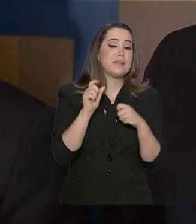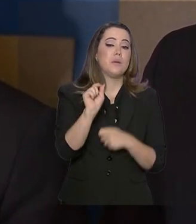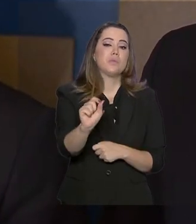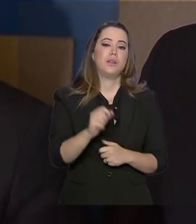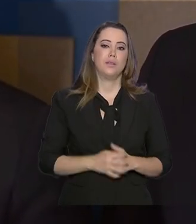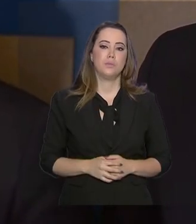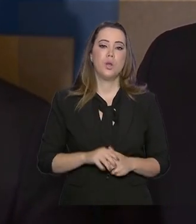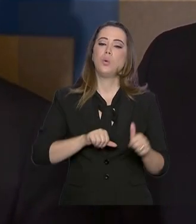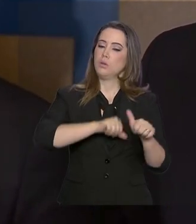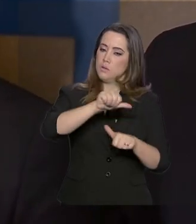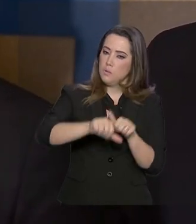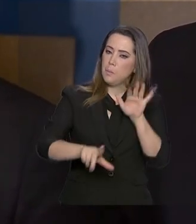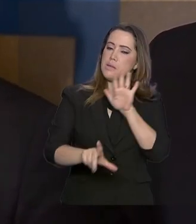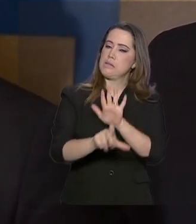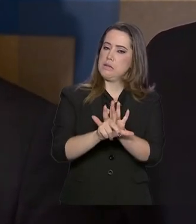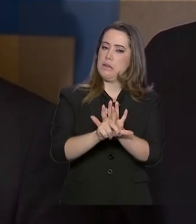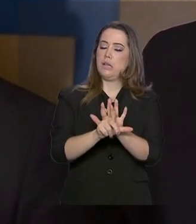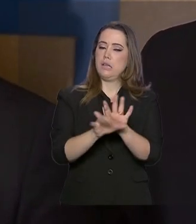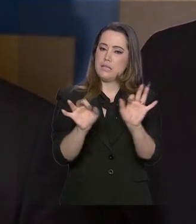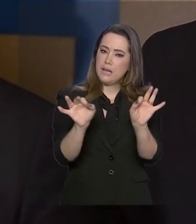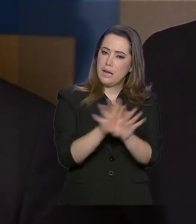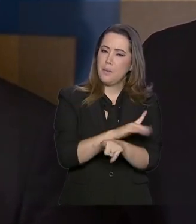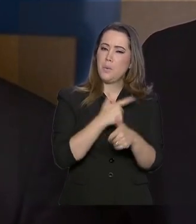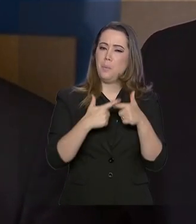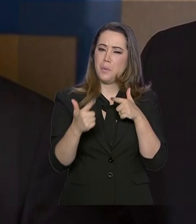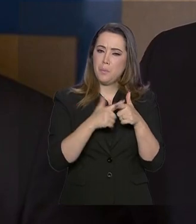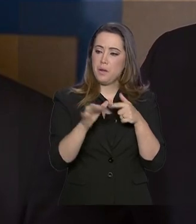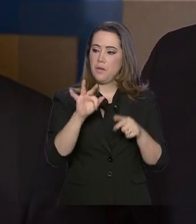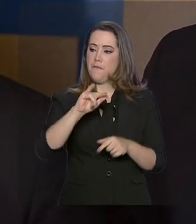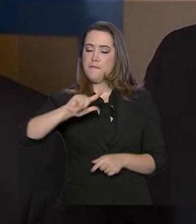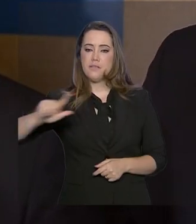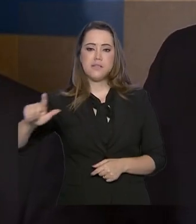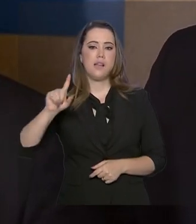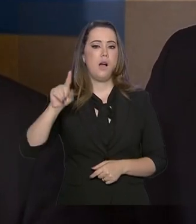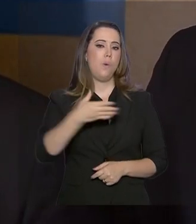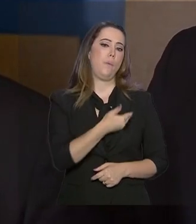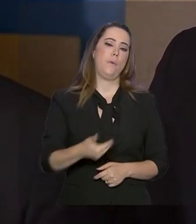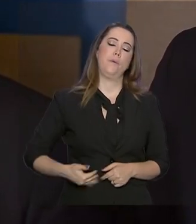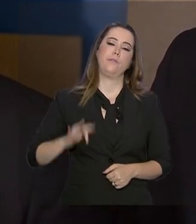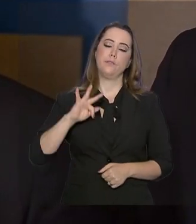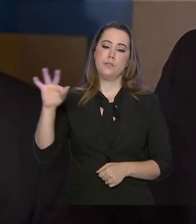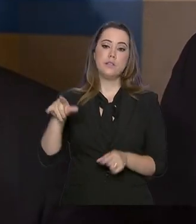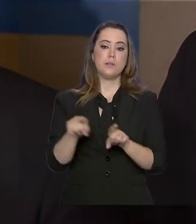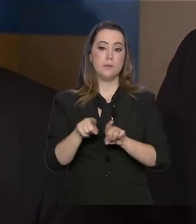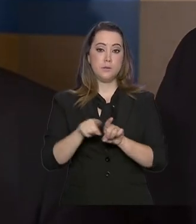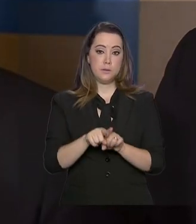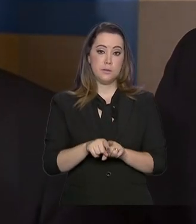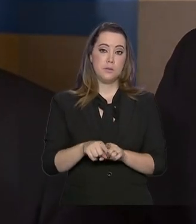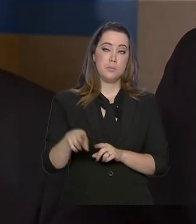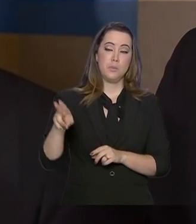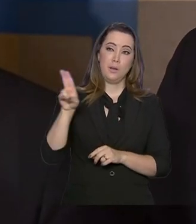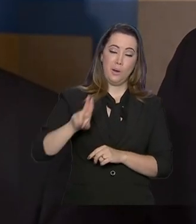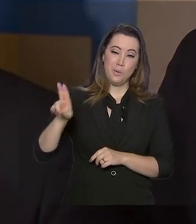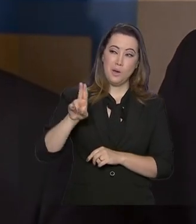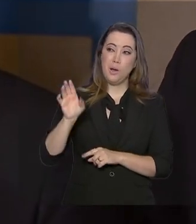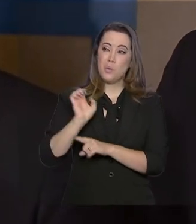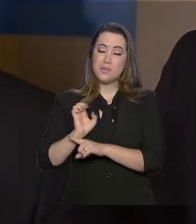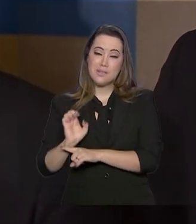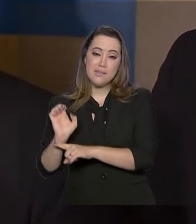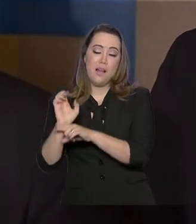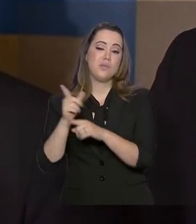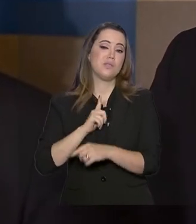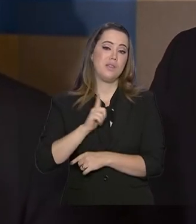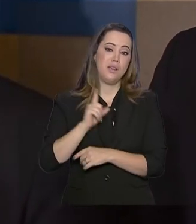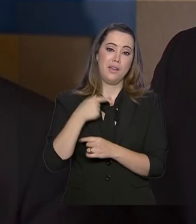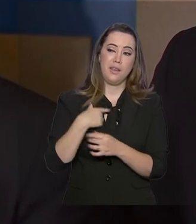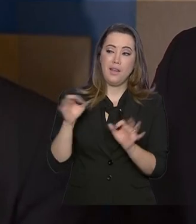fazer as reformas que solucionem a grave crise fiscal que a União e os Estados têm e, ao mesmo tempo, rompam a